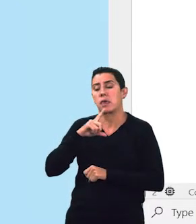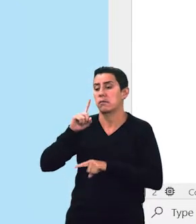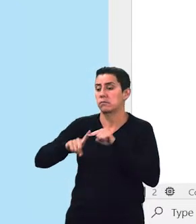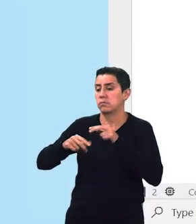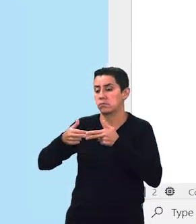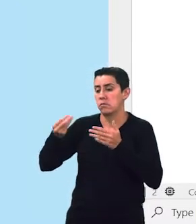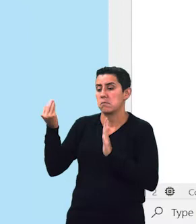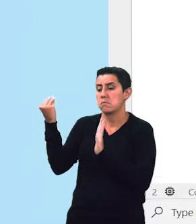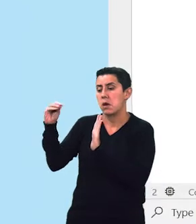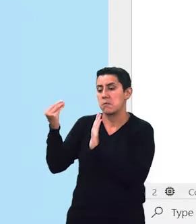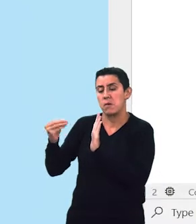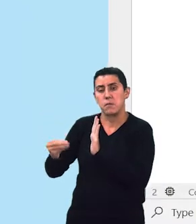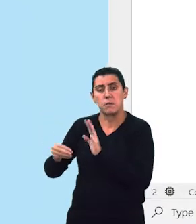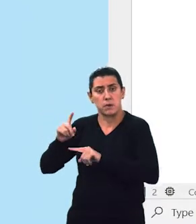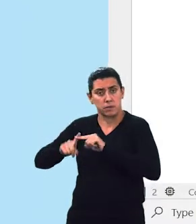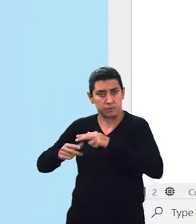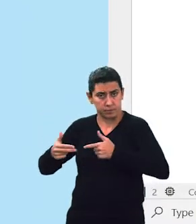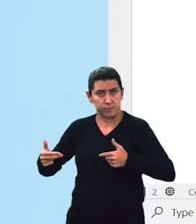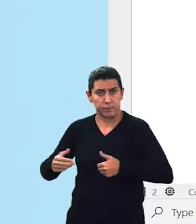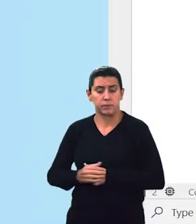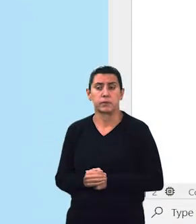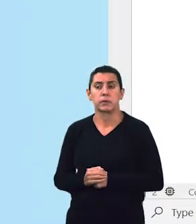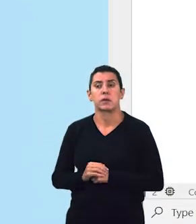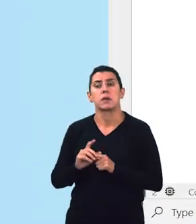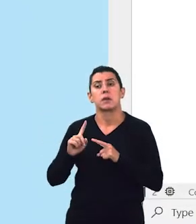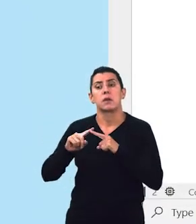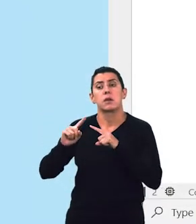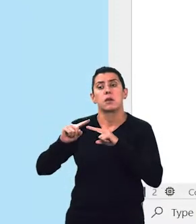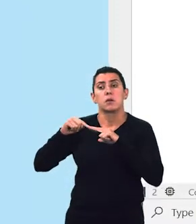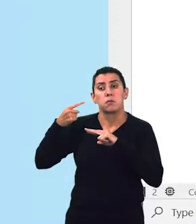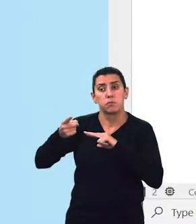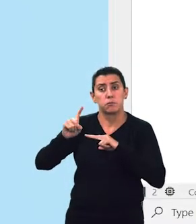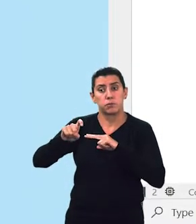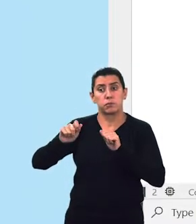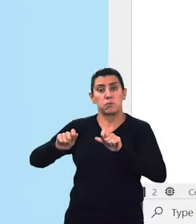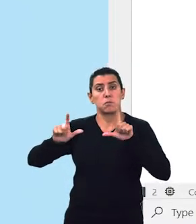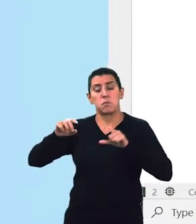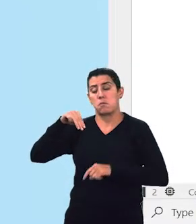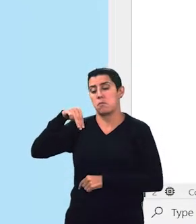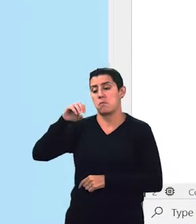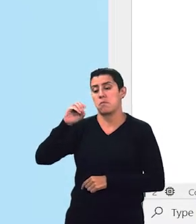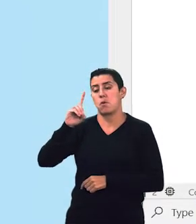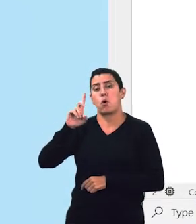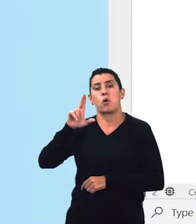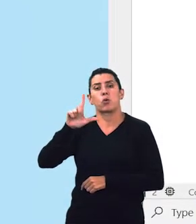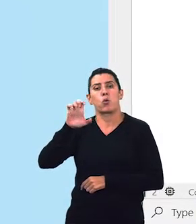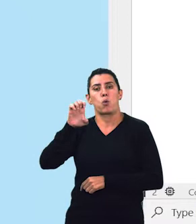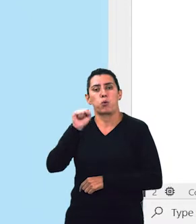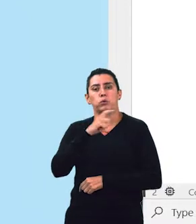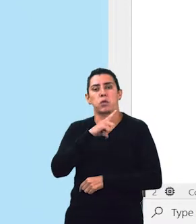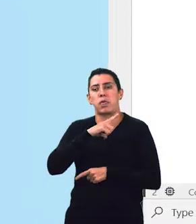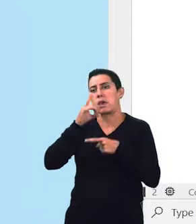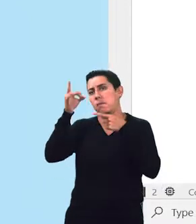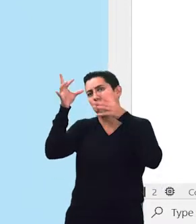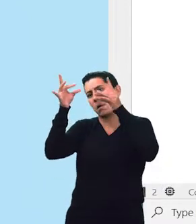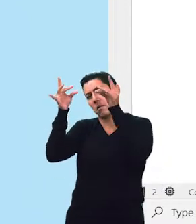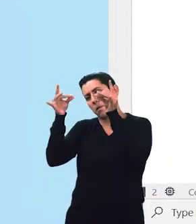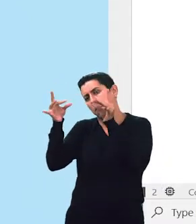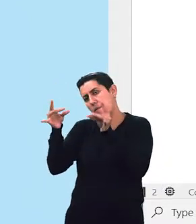carregados, depois a importação dos módulos para o processamento básico de dados, né?